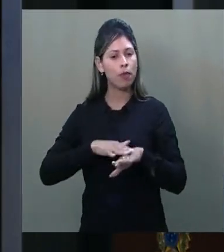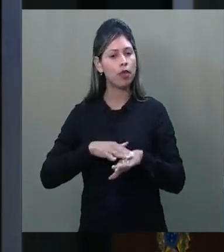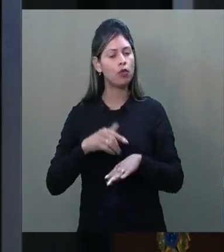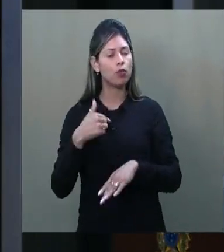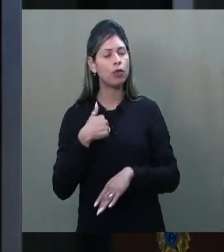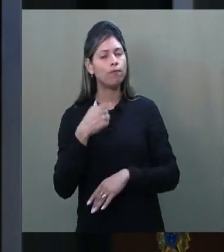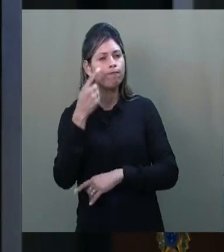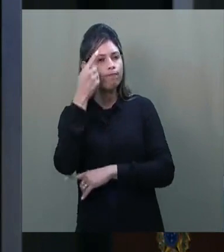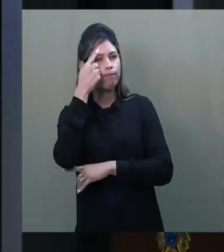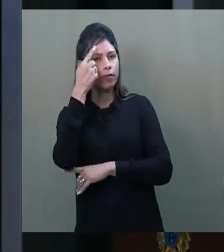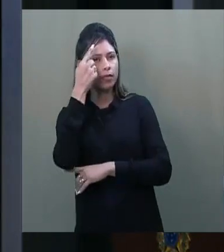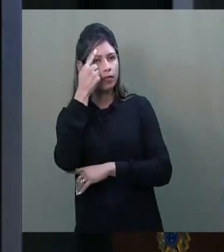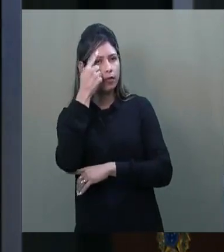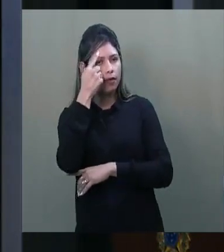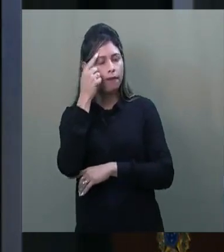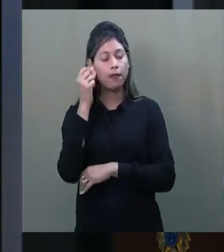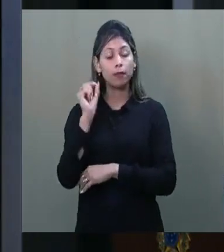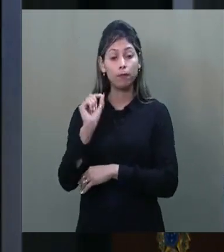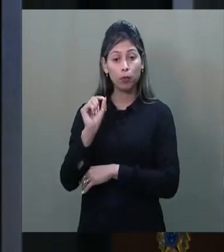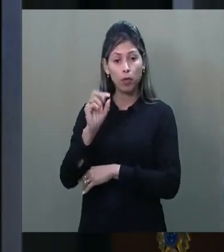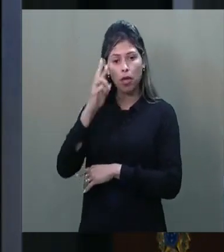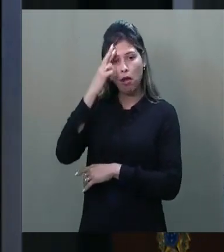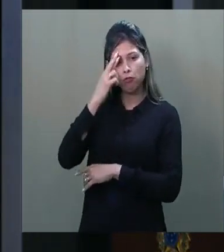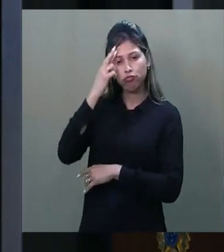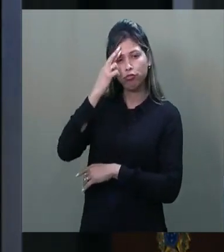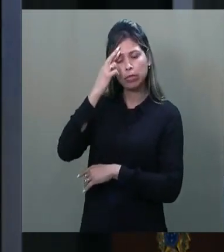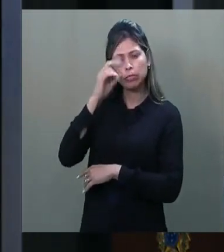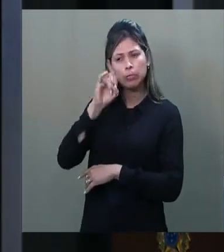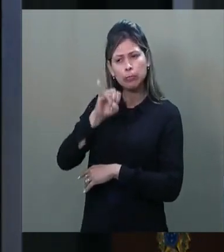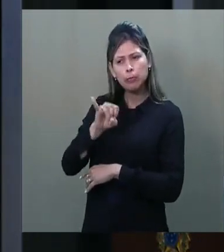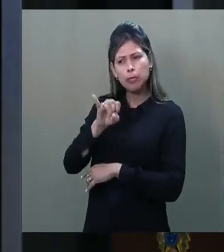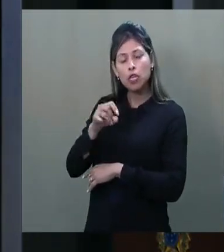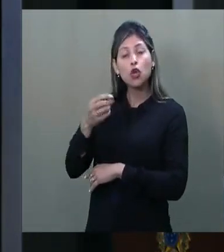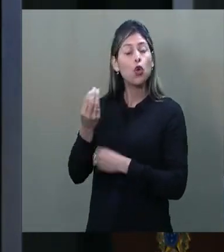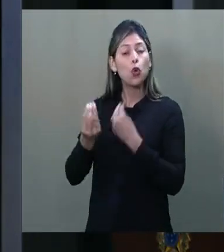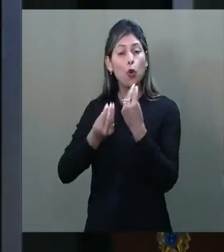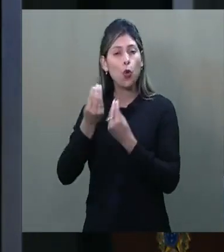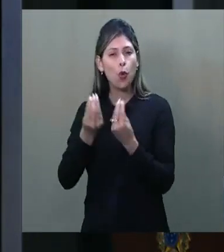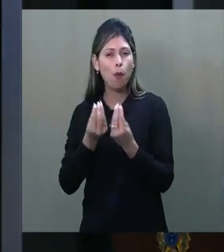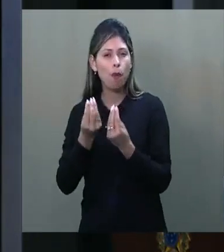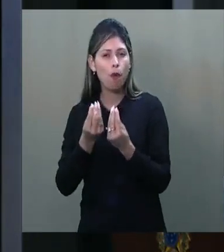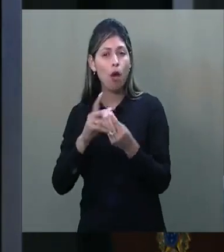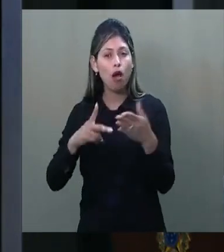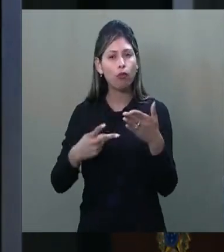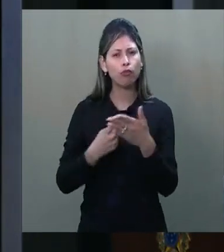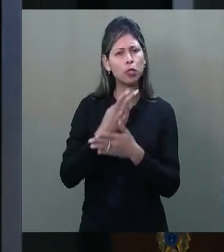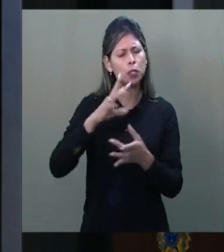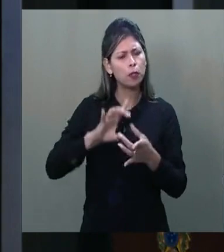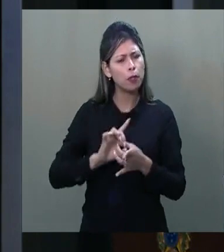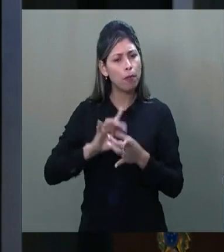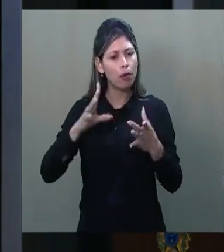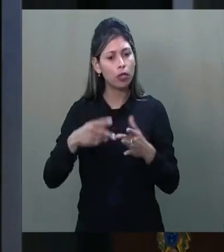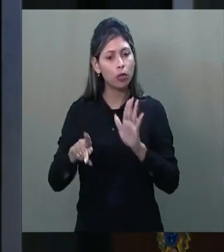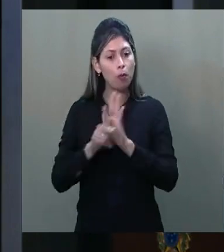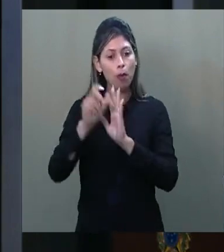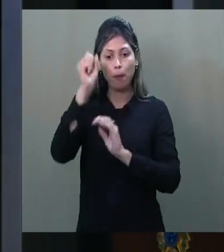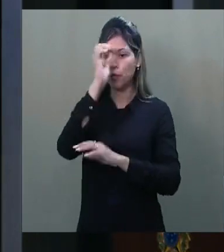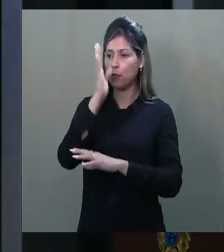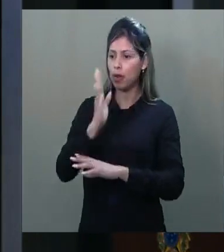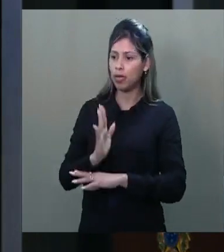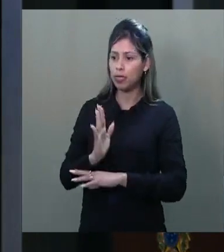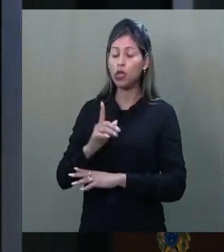pensava eu, se consolidava a democracia no Brasil. Um operário,